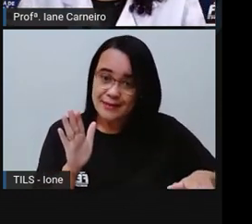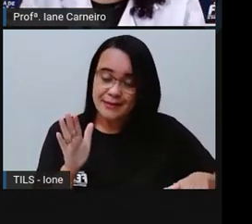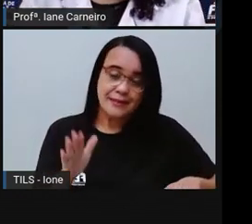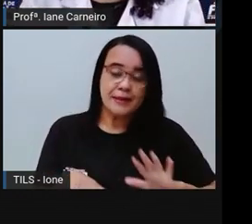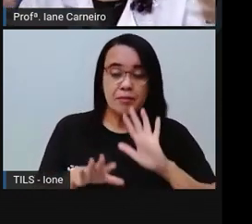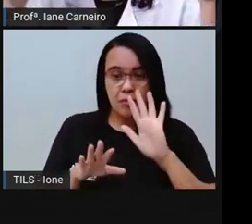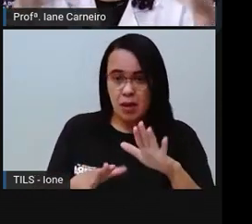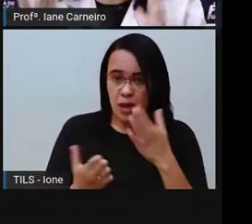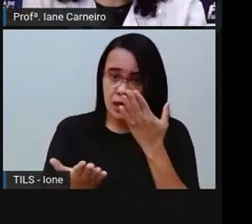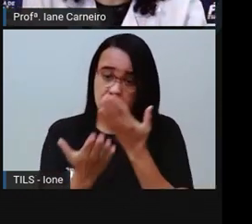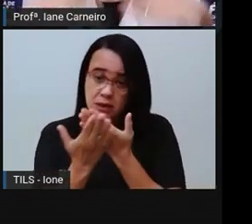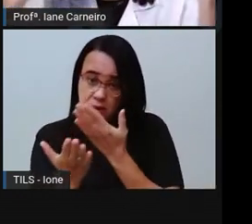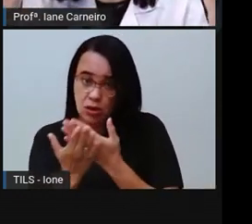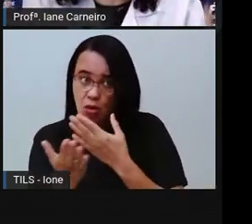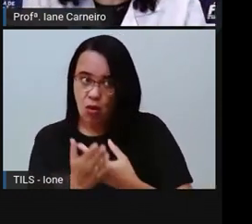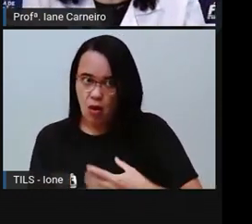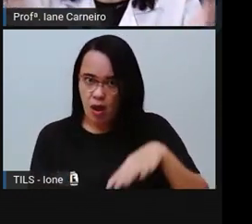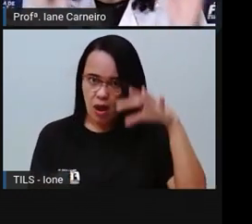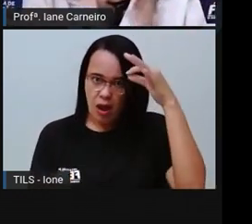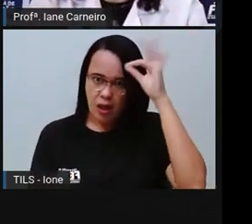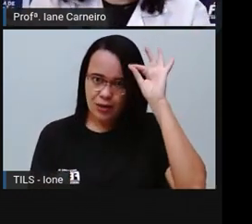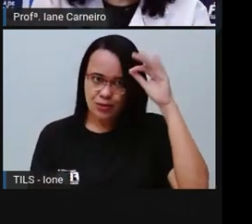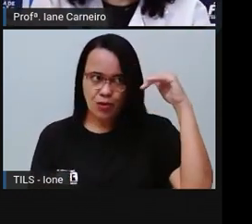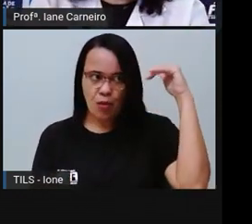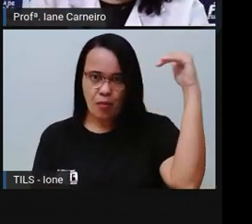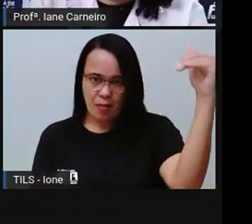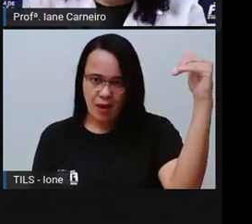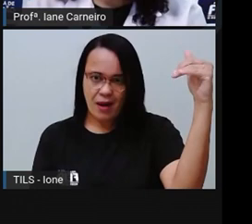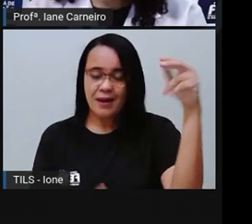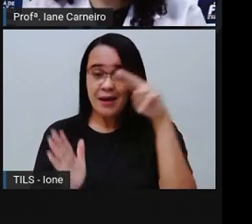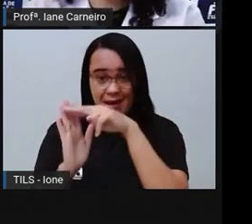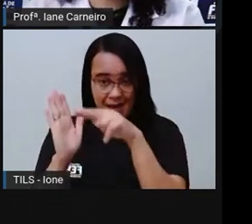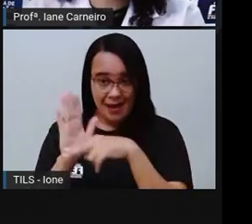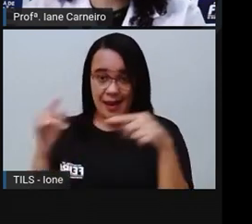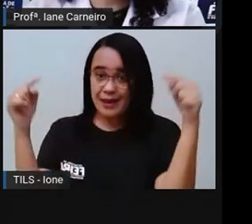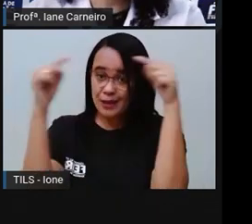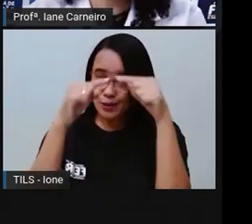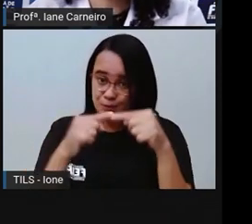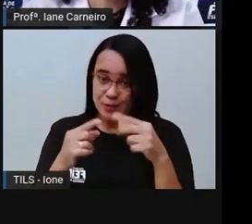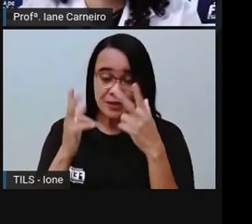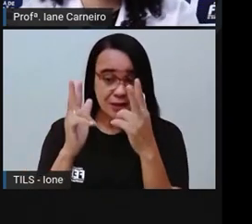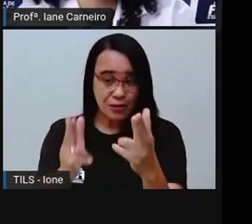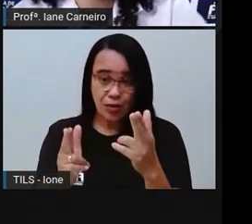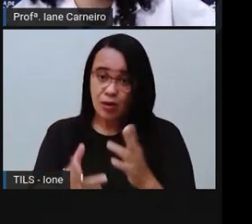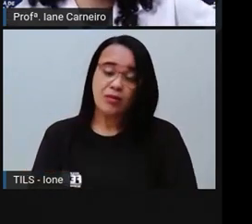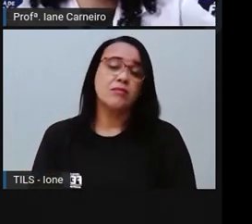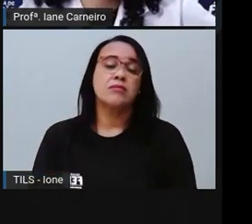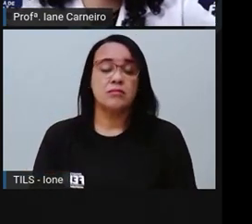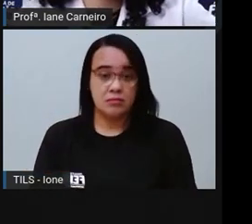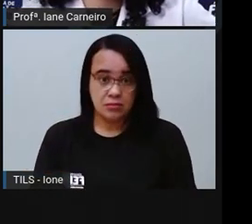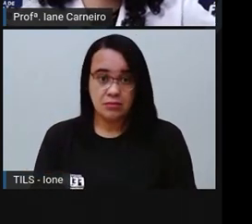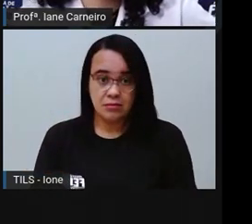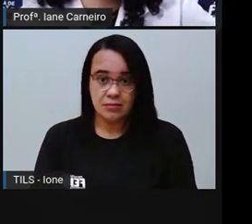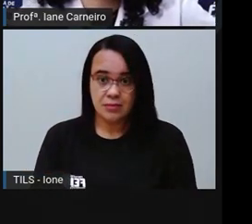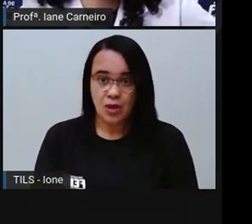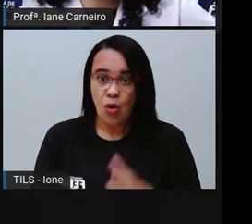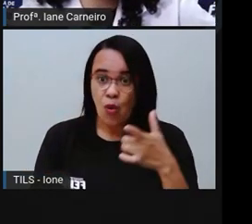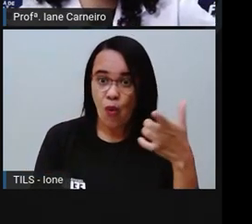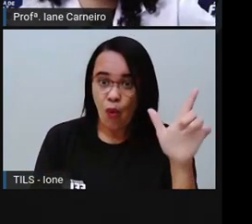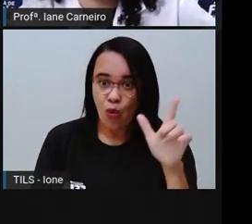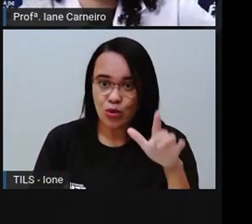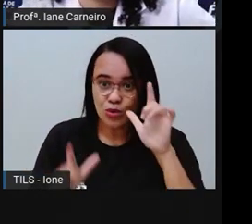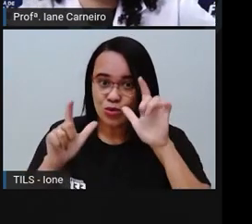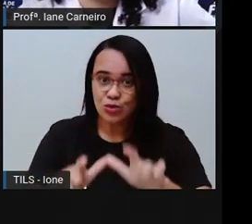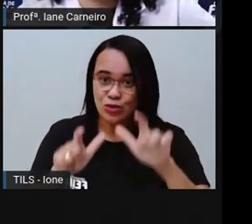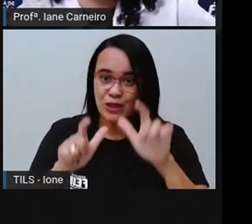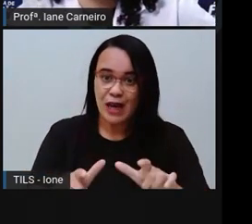crianças maiores tenham regras para crianças maiores, tá certo? E esse lugar aqui, ó, que lugar é